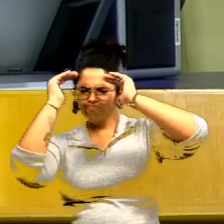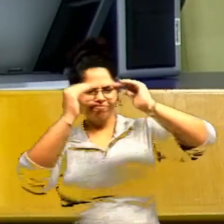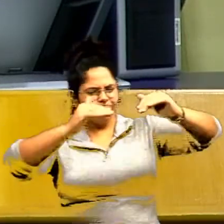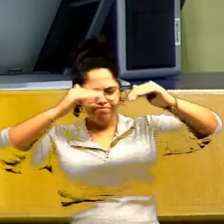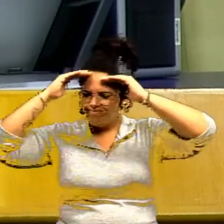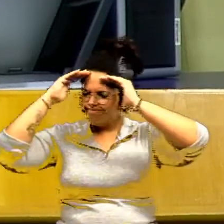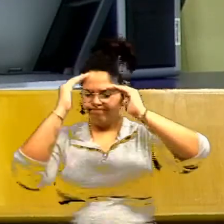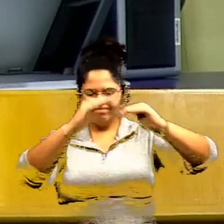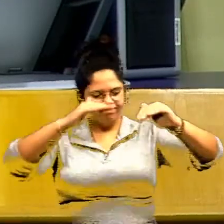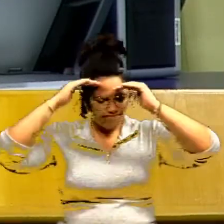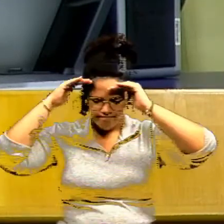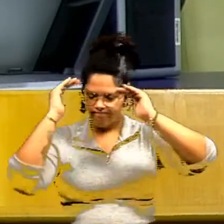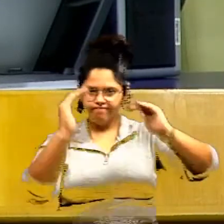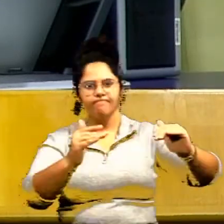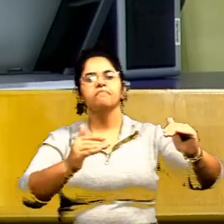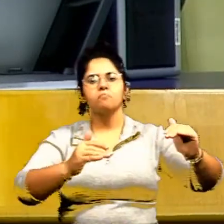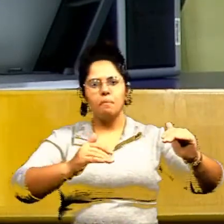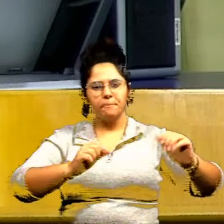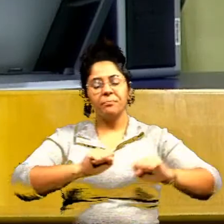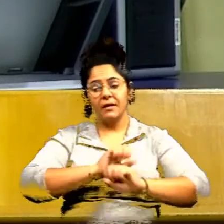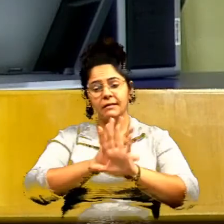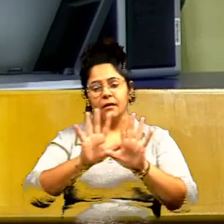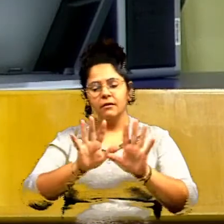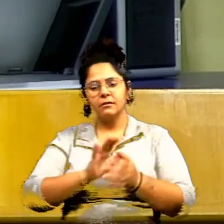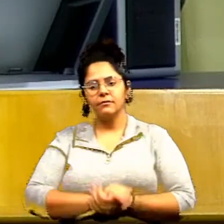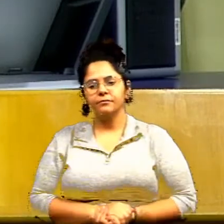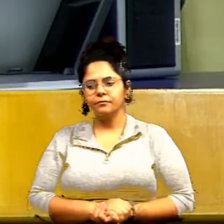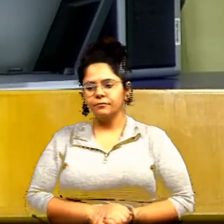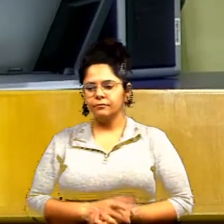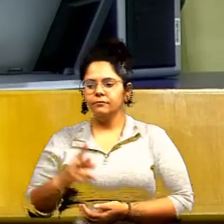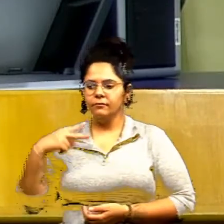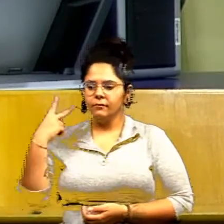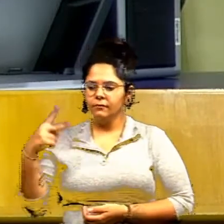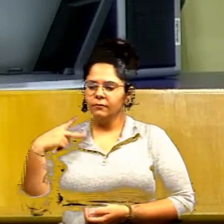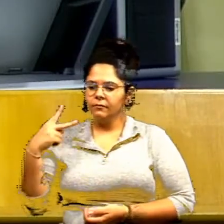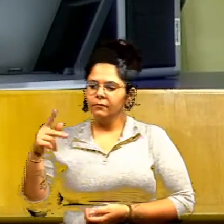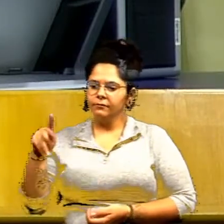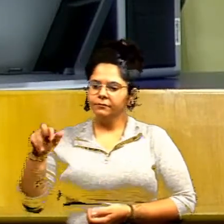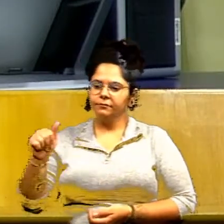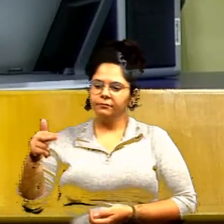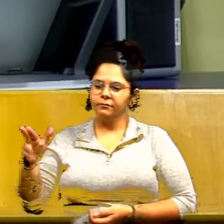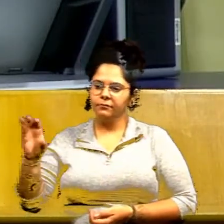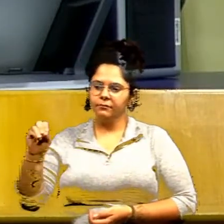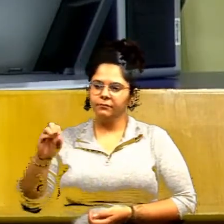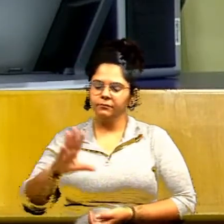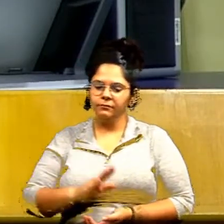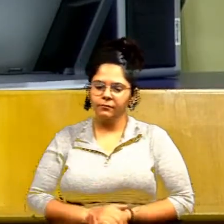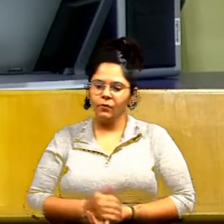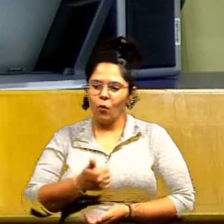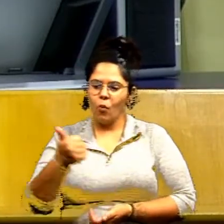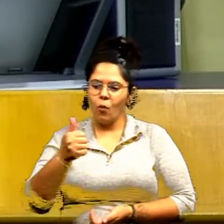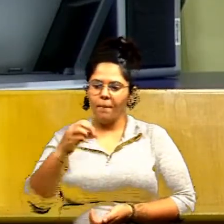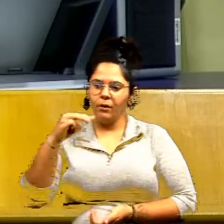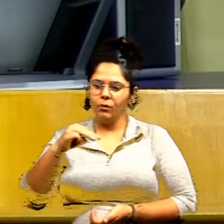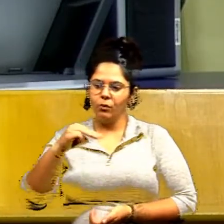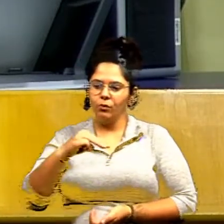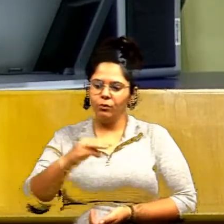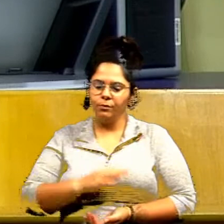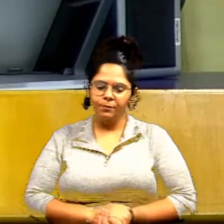absoluto respeito. Quero deixar aqui bem claro. Citei, vossa excelência, vereador Paulo Magalhães. Um minuto.